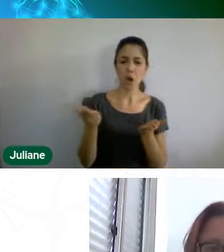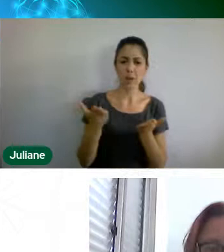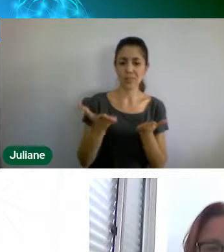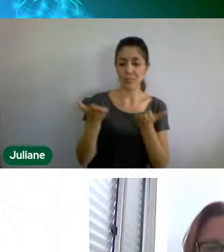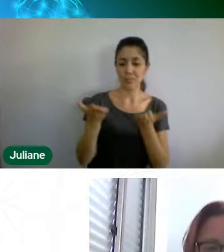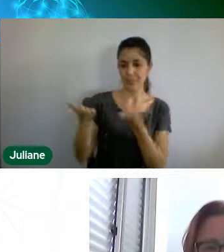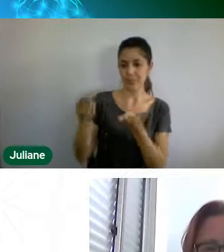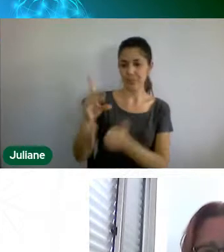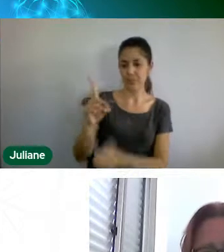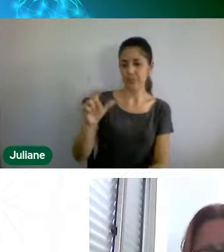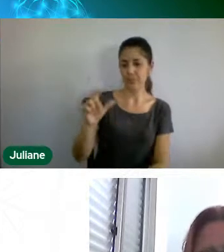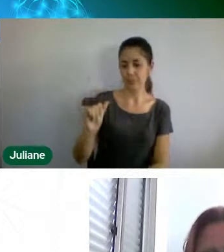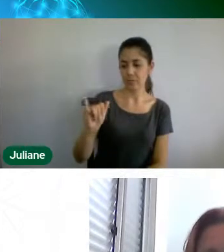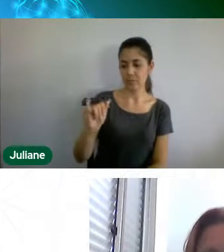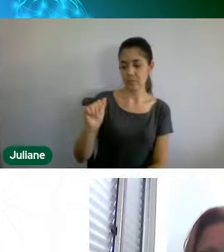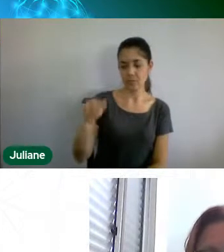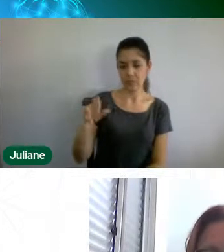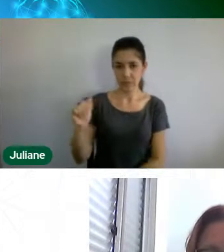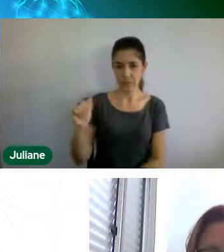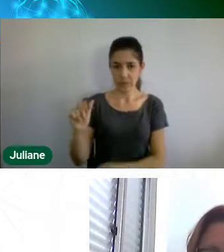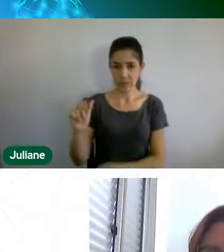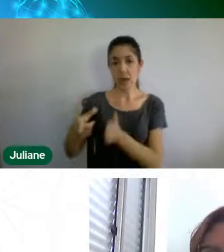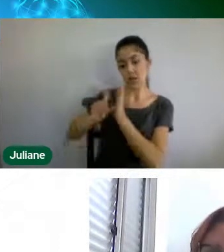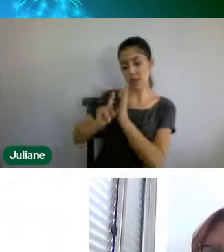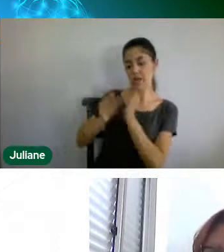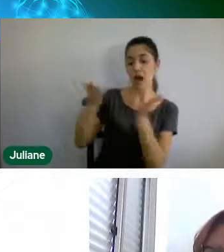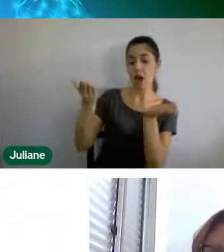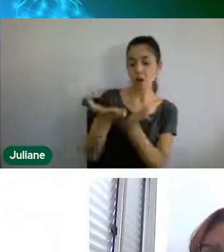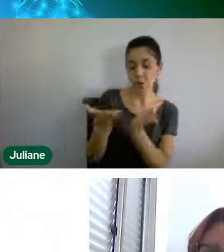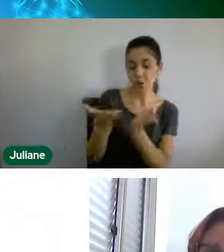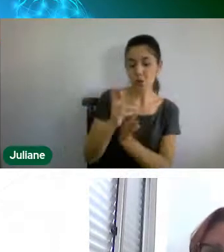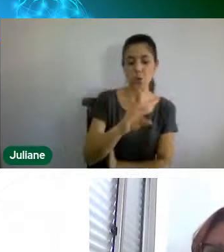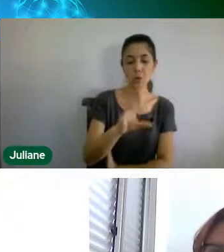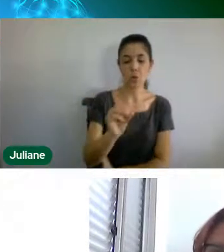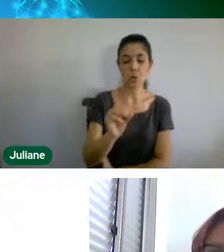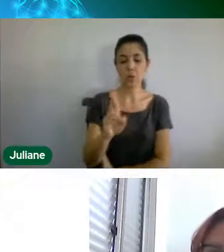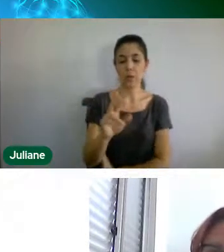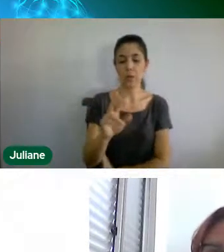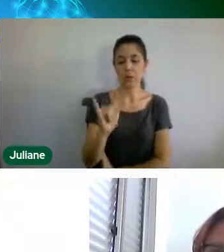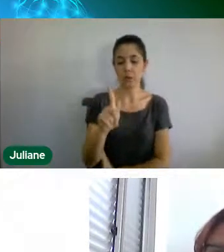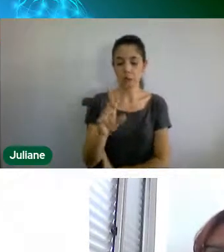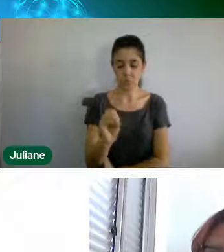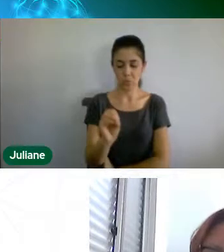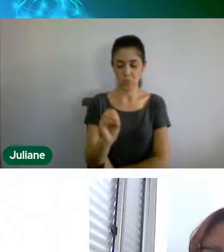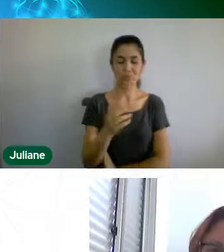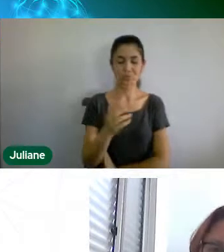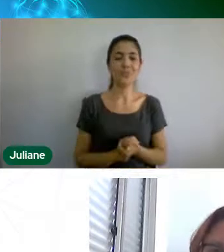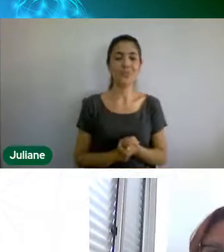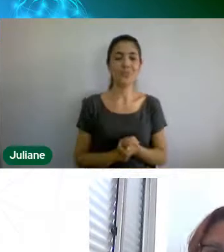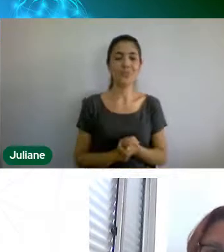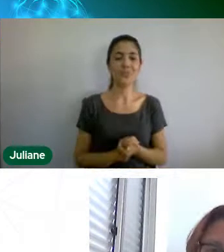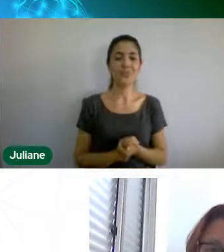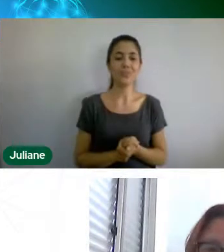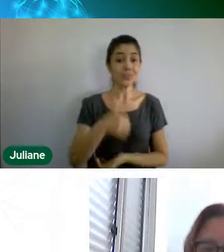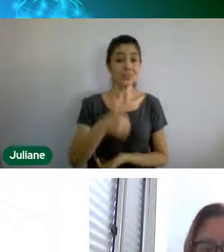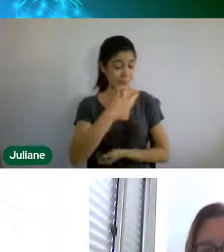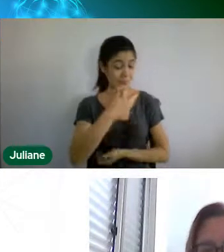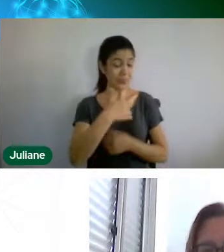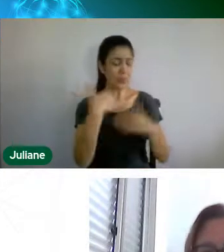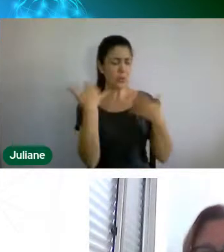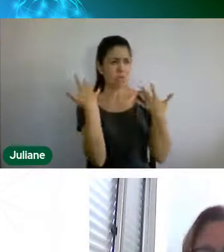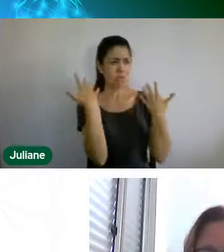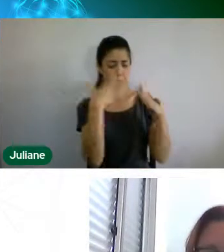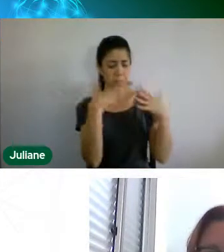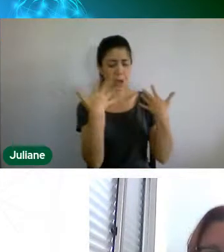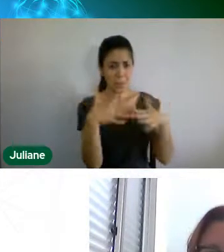agora, ou, Rodrigo? Pode ser. Então, primeiramente, parabenizar pelo trabalho, Jussara, acho que